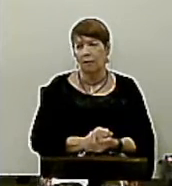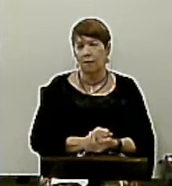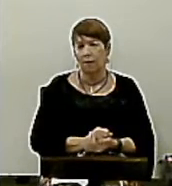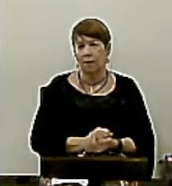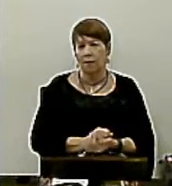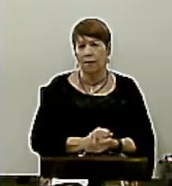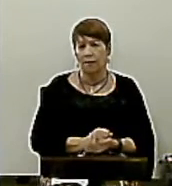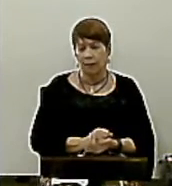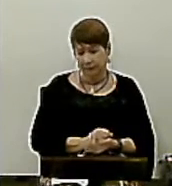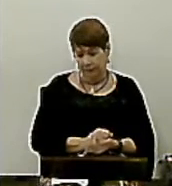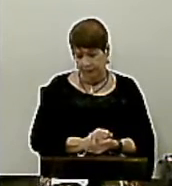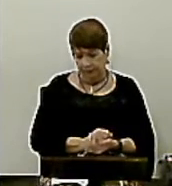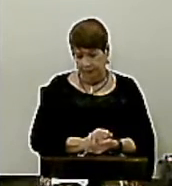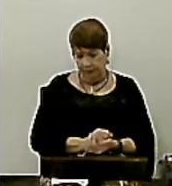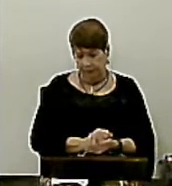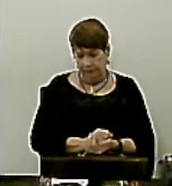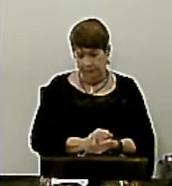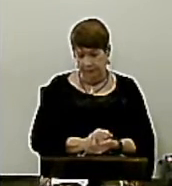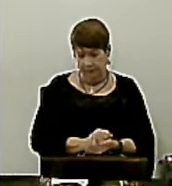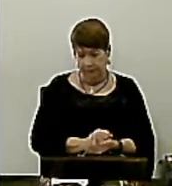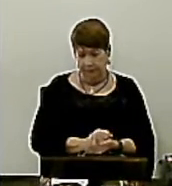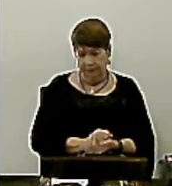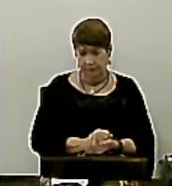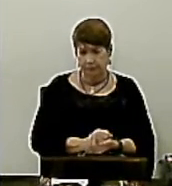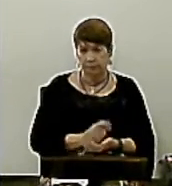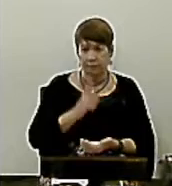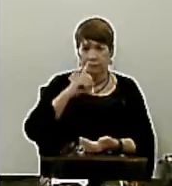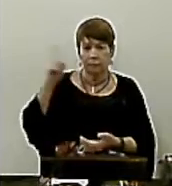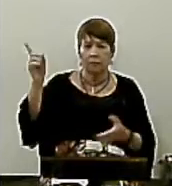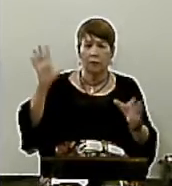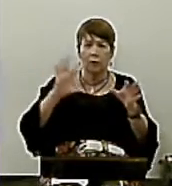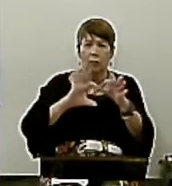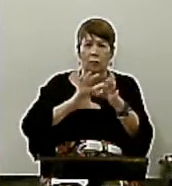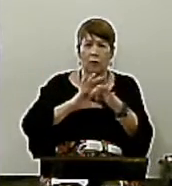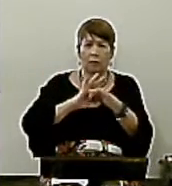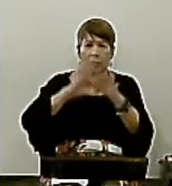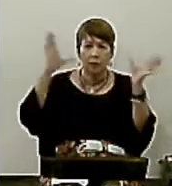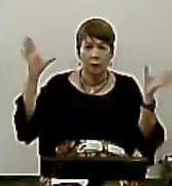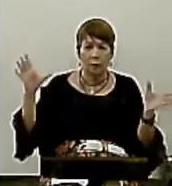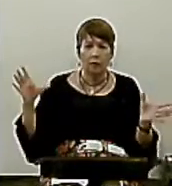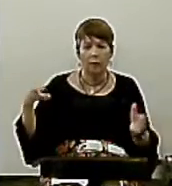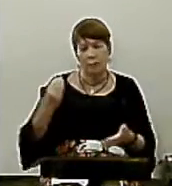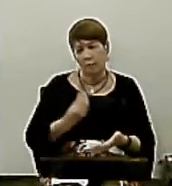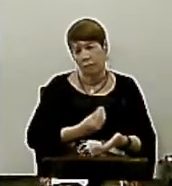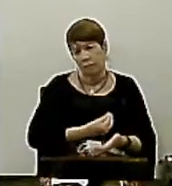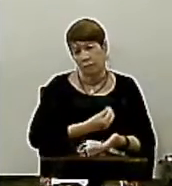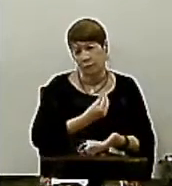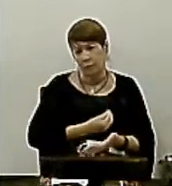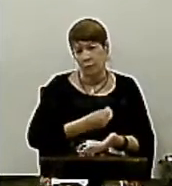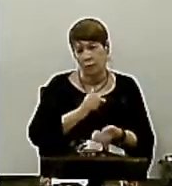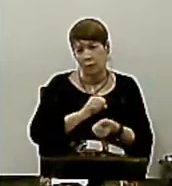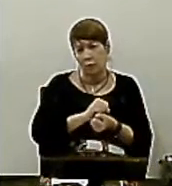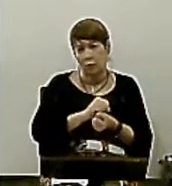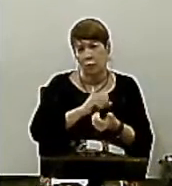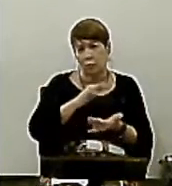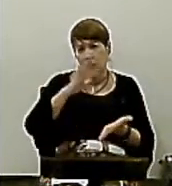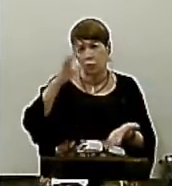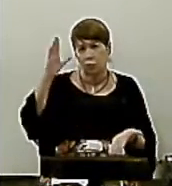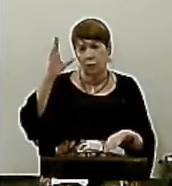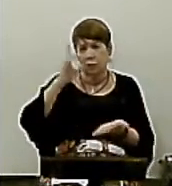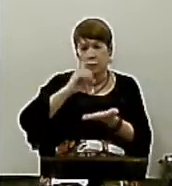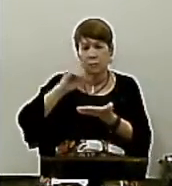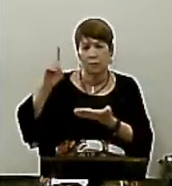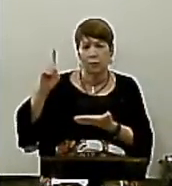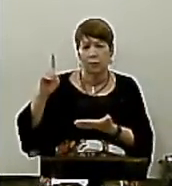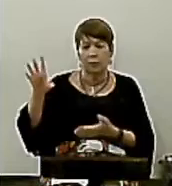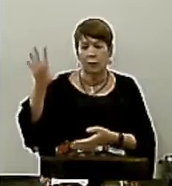Assim Ele nos libertou Também para vivermos Para a glória de Deus Agora nós Com o